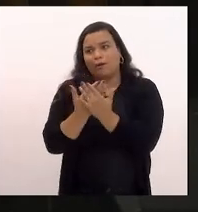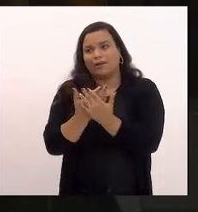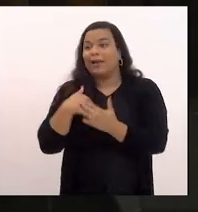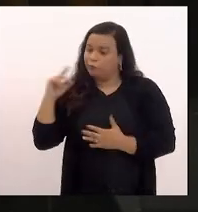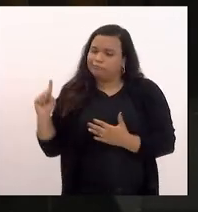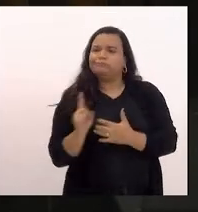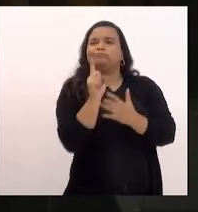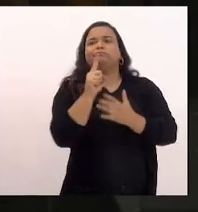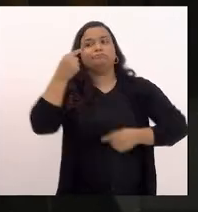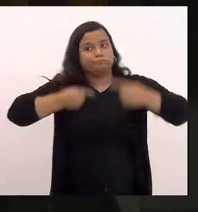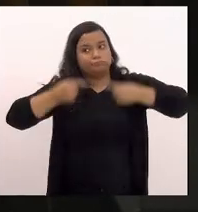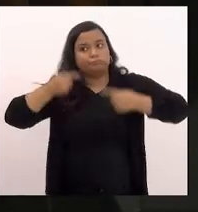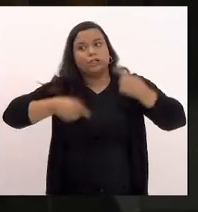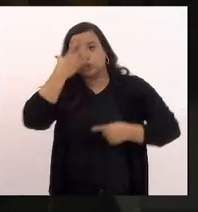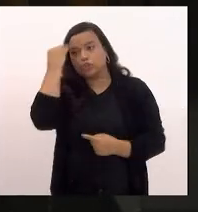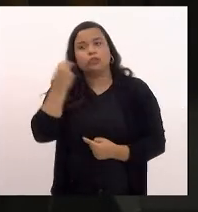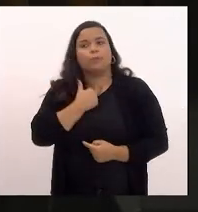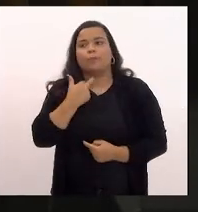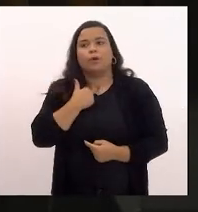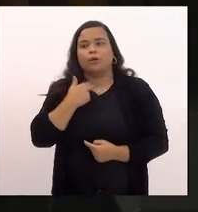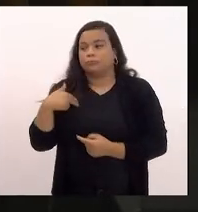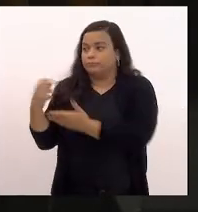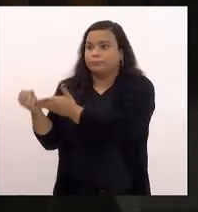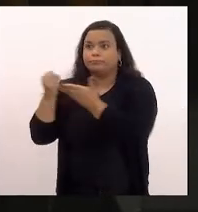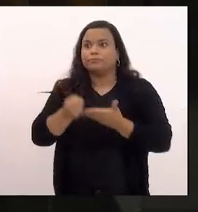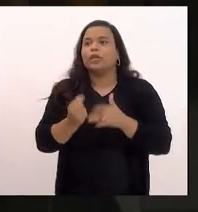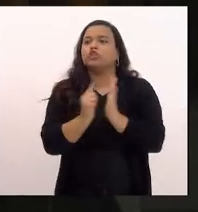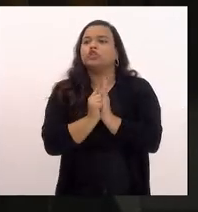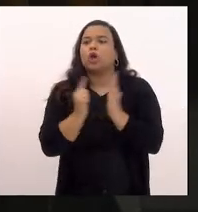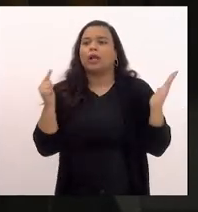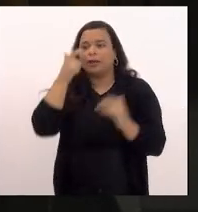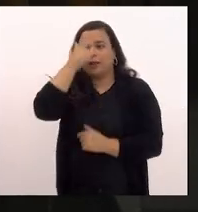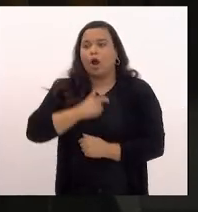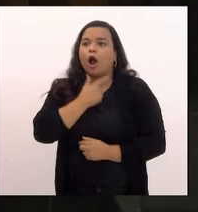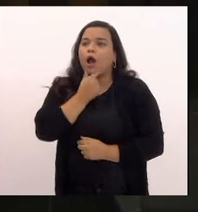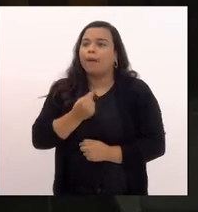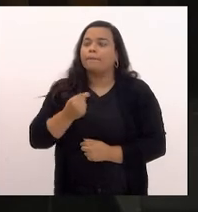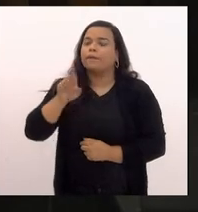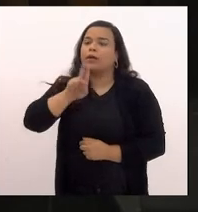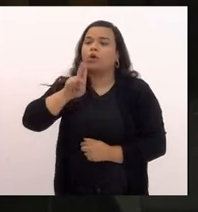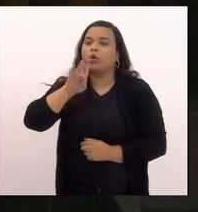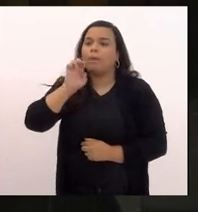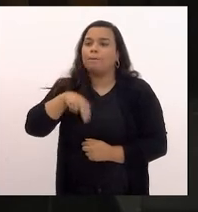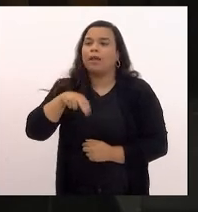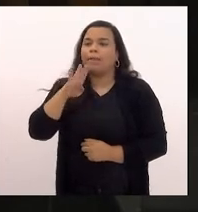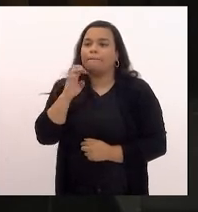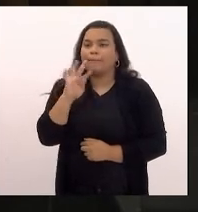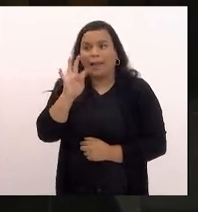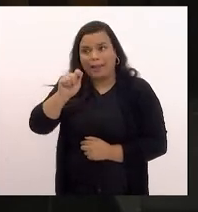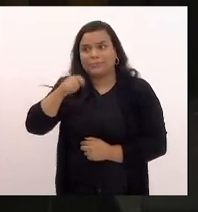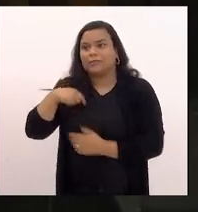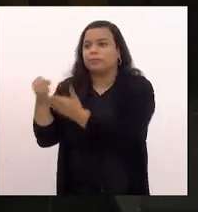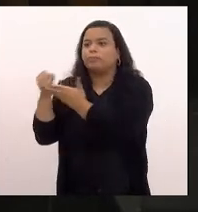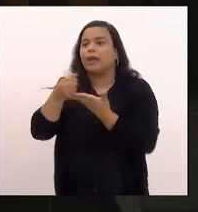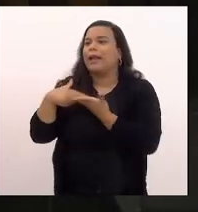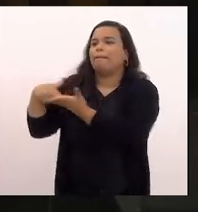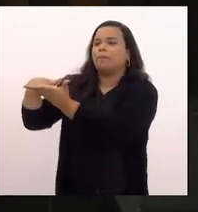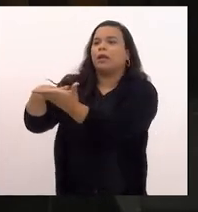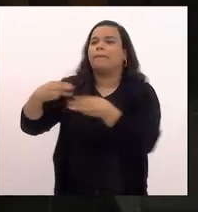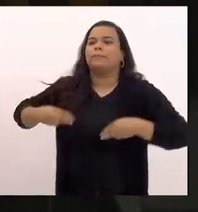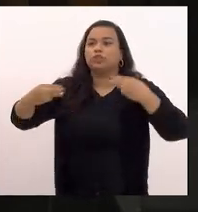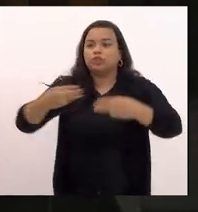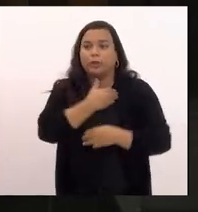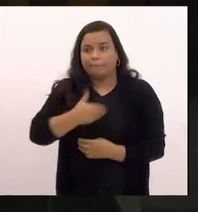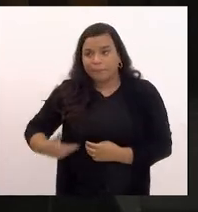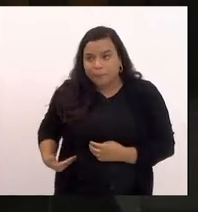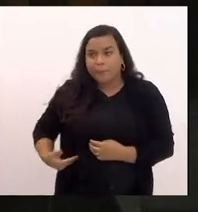acontecer eu peguei o levantamento feito pelo jornalista Rubem Bertha encaminhei para o Ministério Público do Estado encaminhei para o Tribunal de Contas do